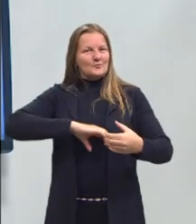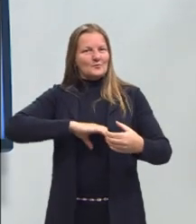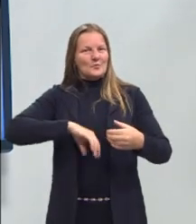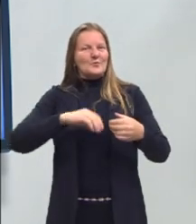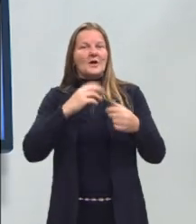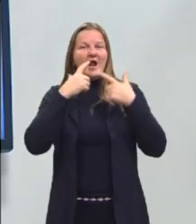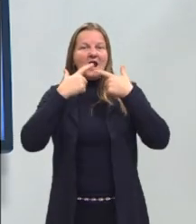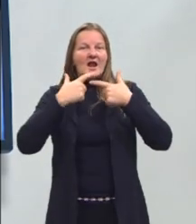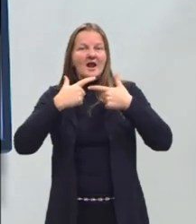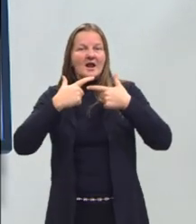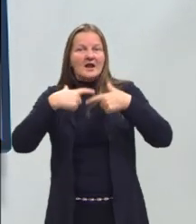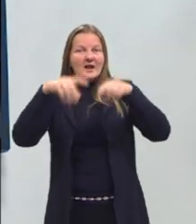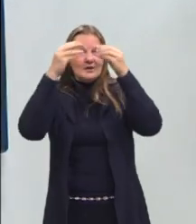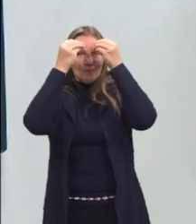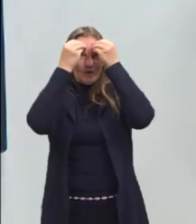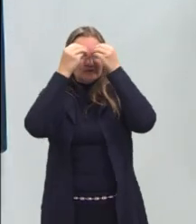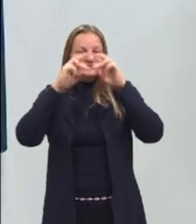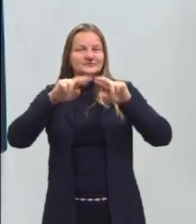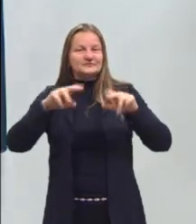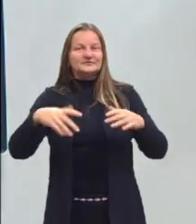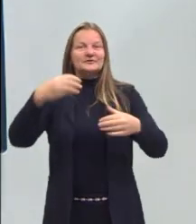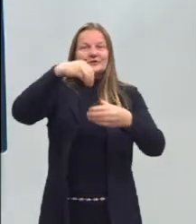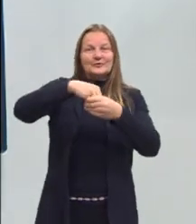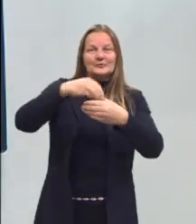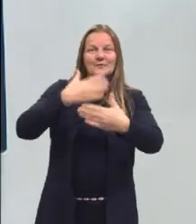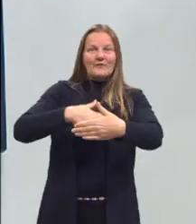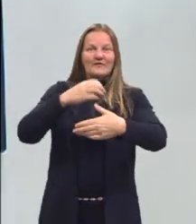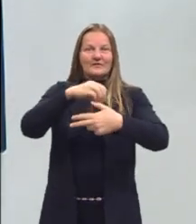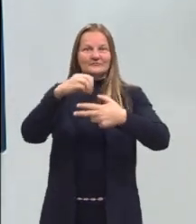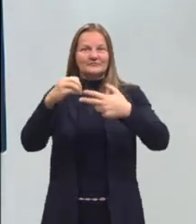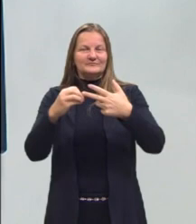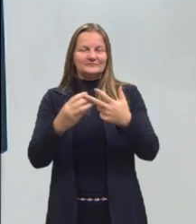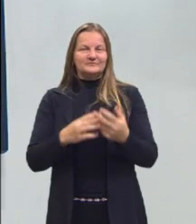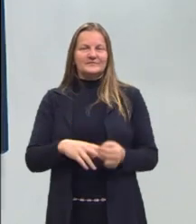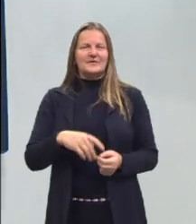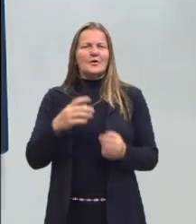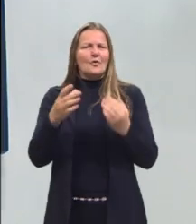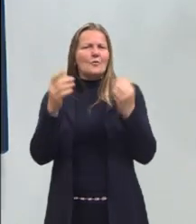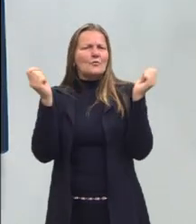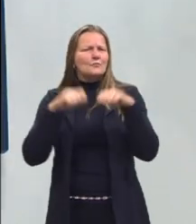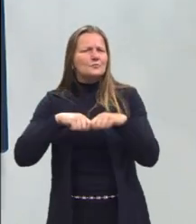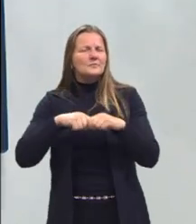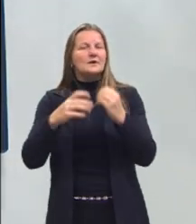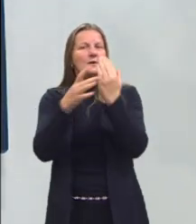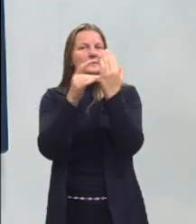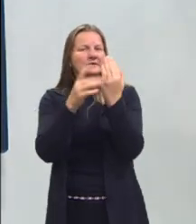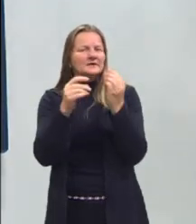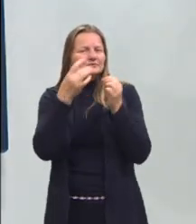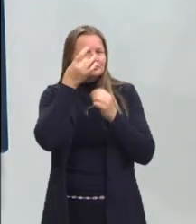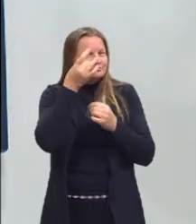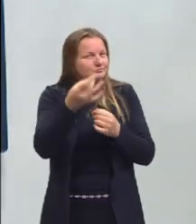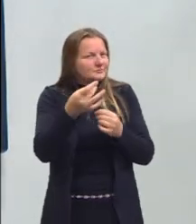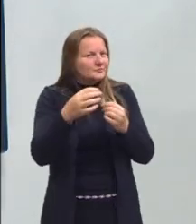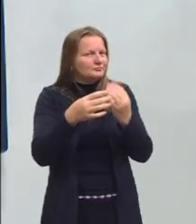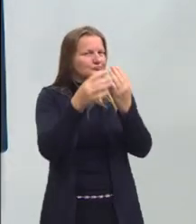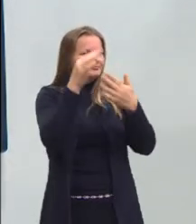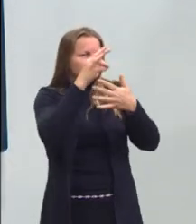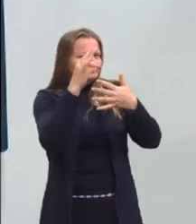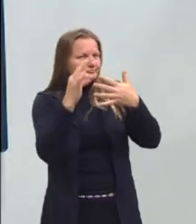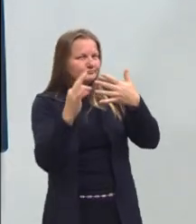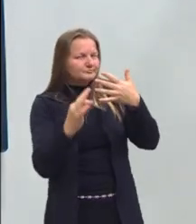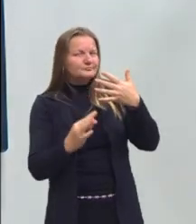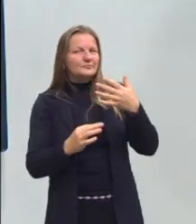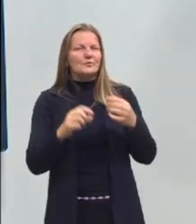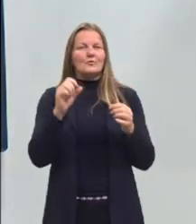linguagens no Enem. E a gente vai olhar a competência, olhar a habilidade, olhar uma questão que se refere àquela